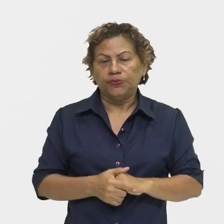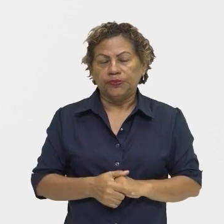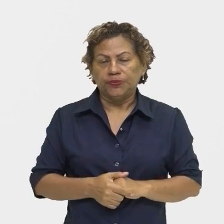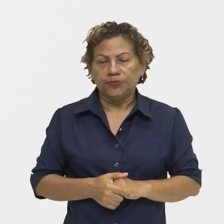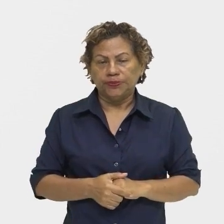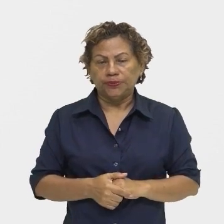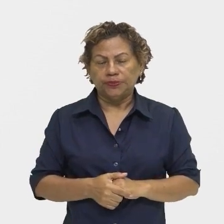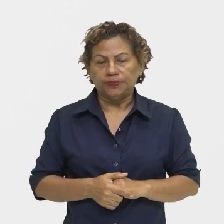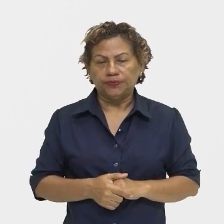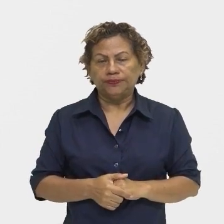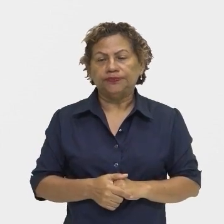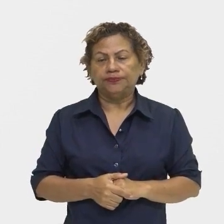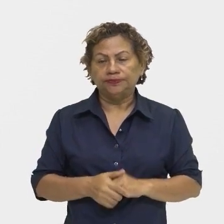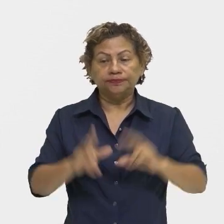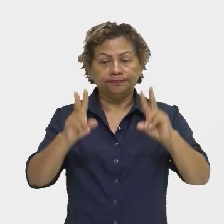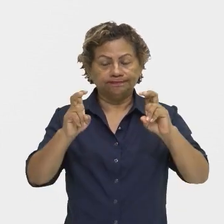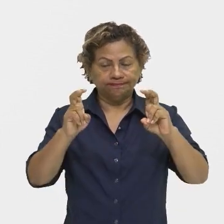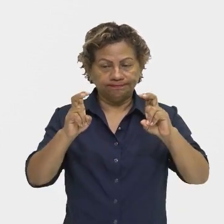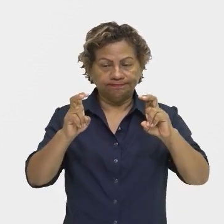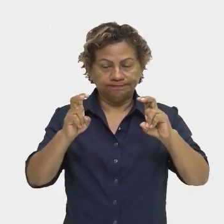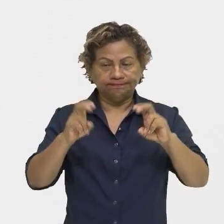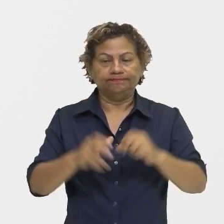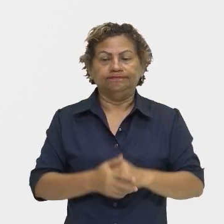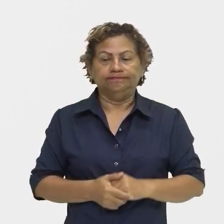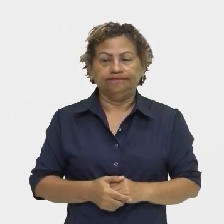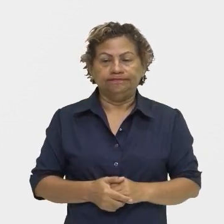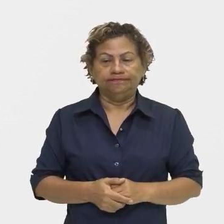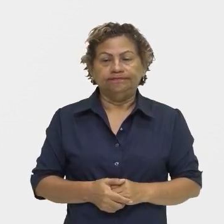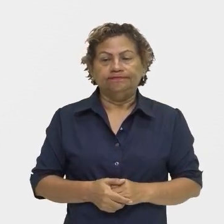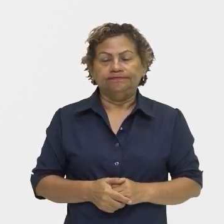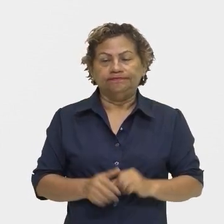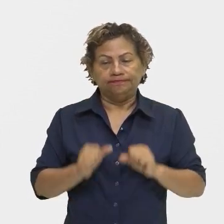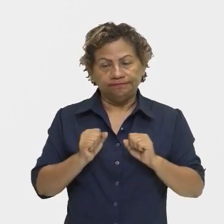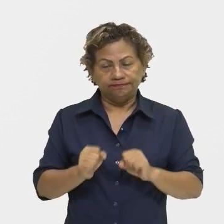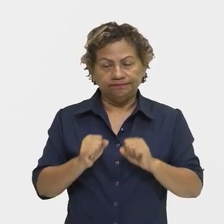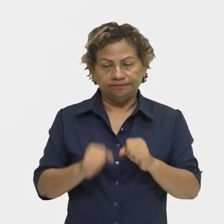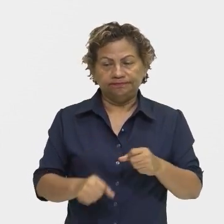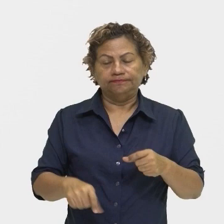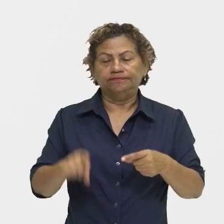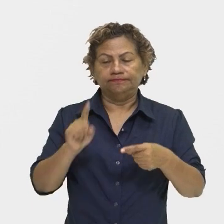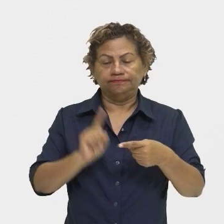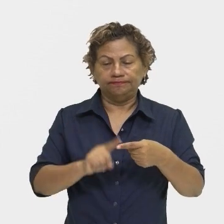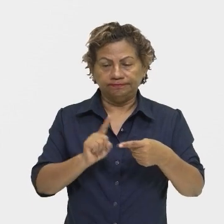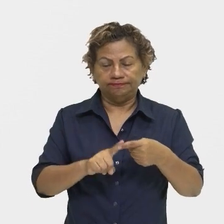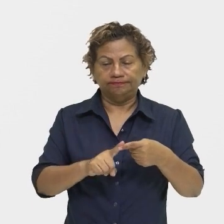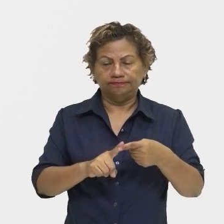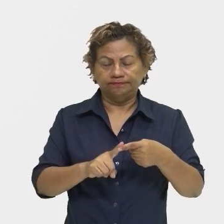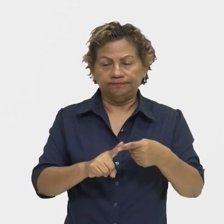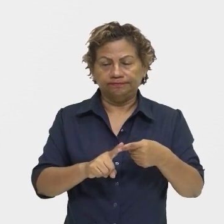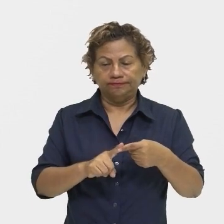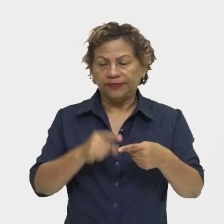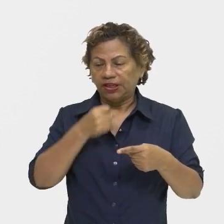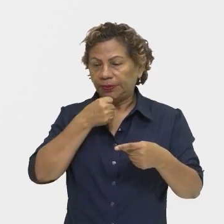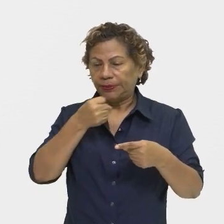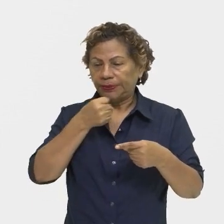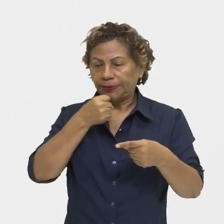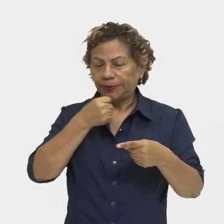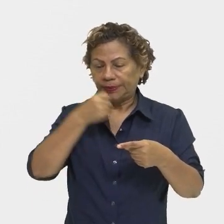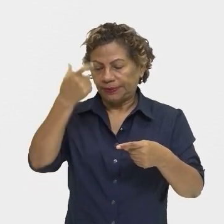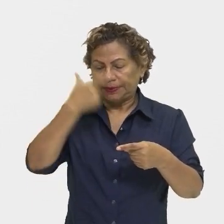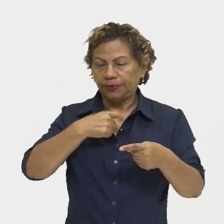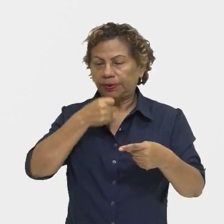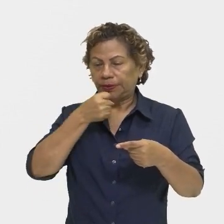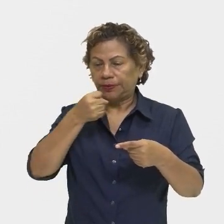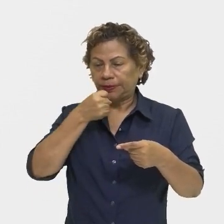textos vão estar em terceira pessoa, ele é um texto impessoal, ou seja, o repórter, a pessoa, o repórter que foi